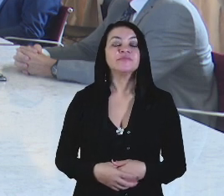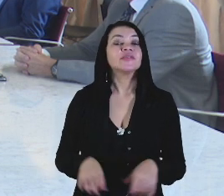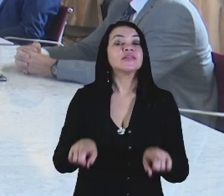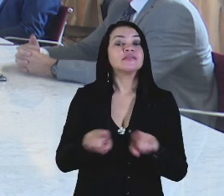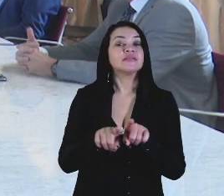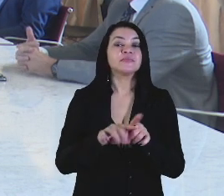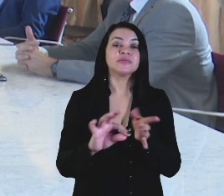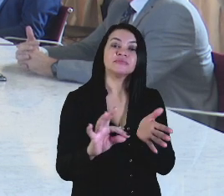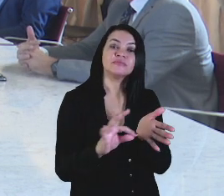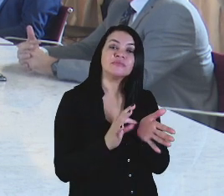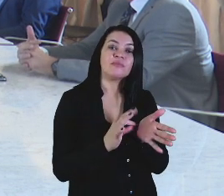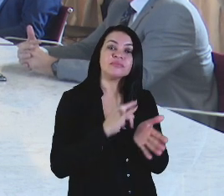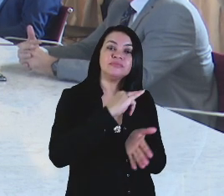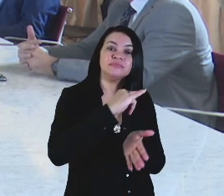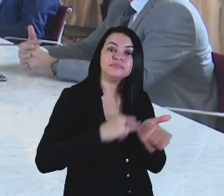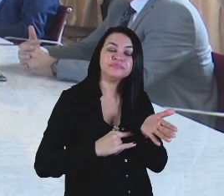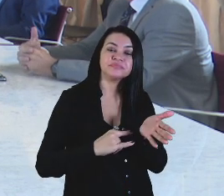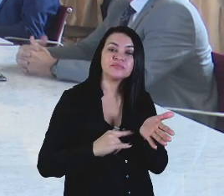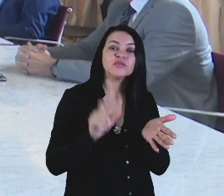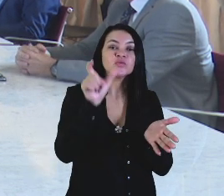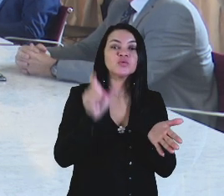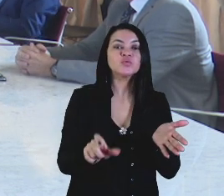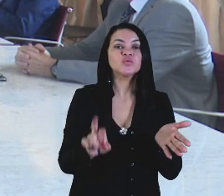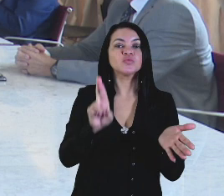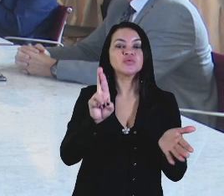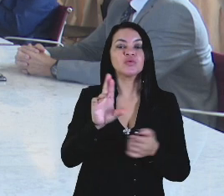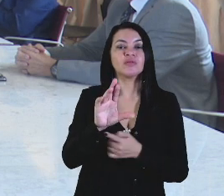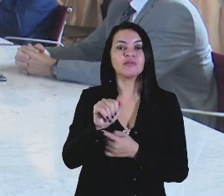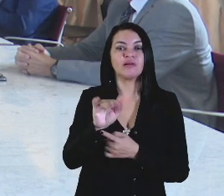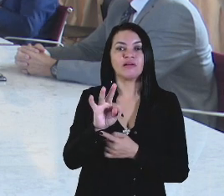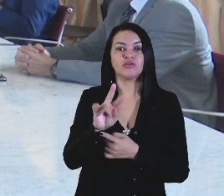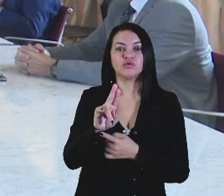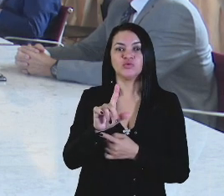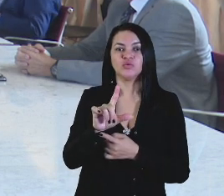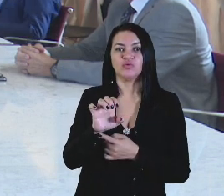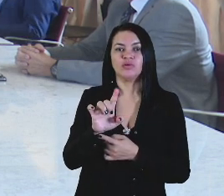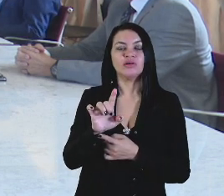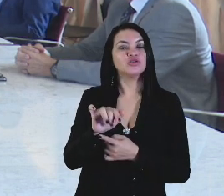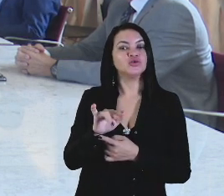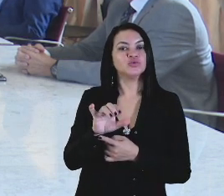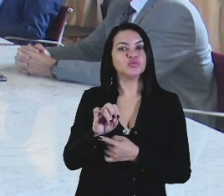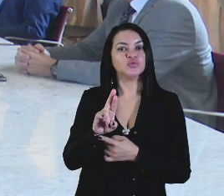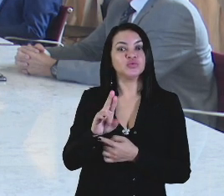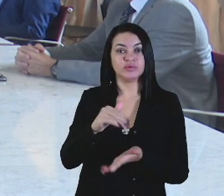Também assina o documento o senhor Catulé Júnior, secretário de Estado do Turismo.